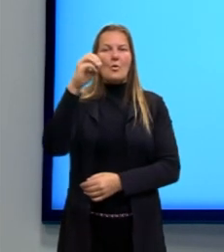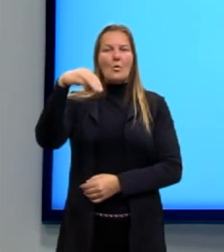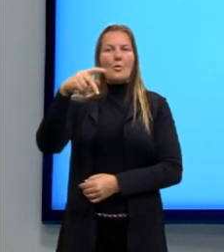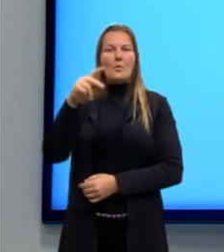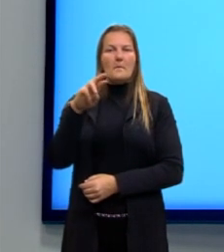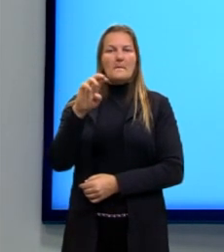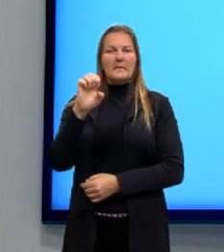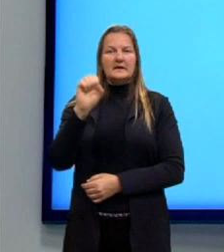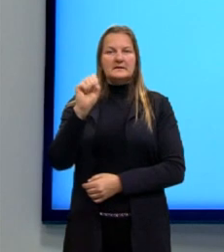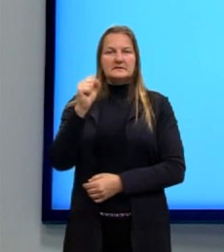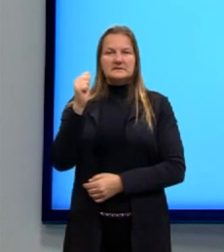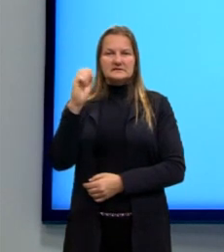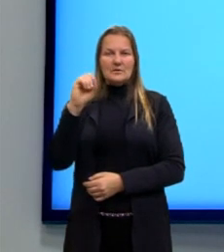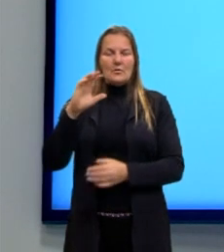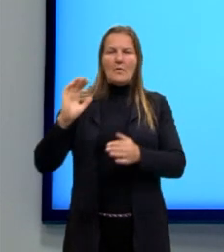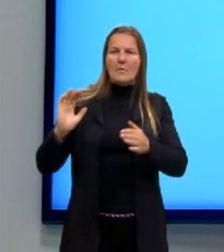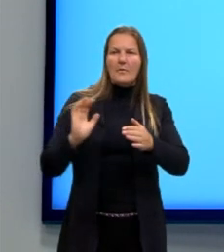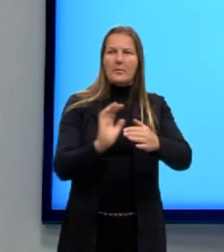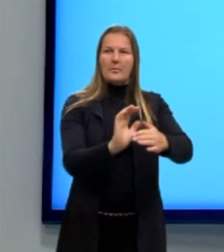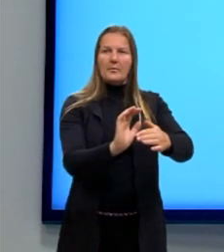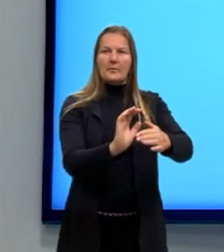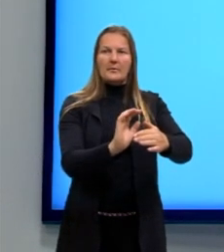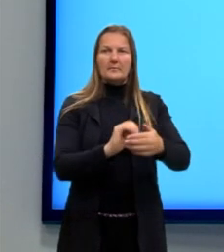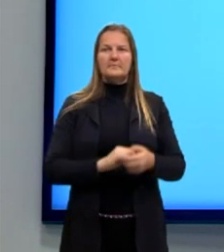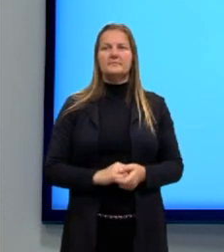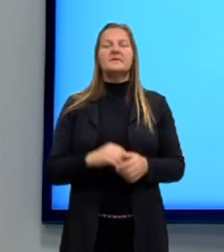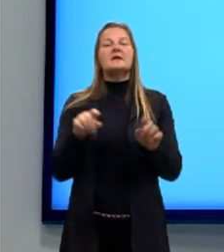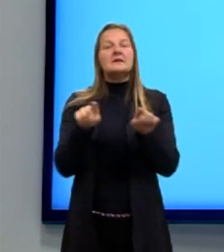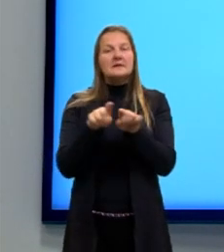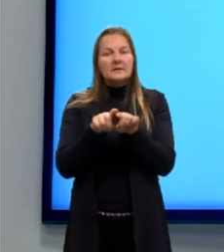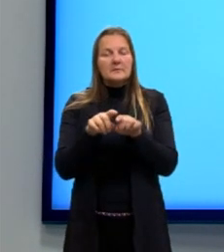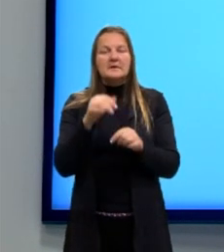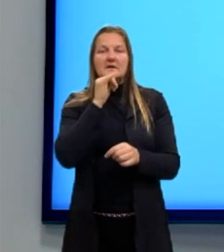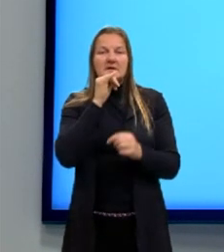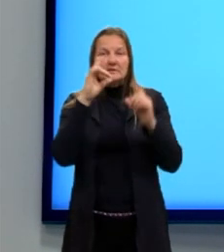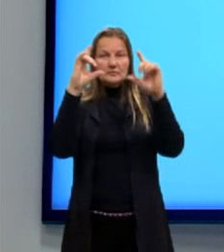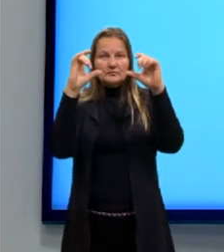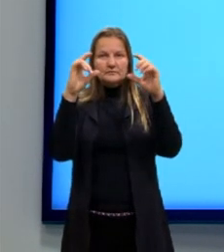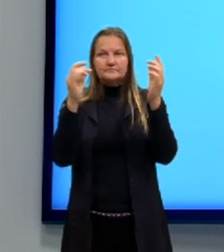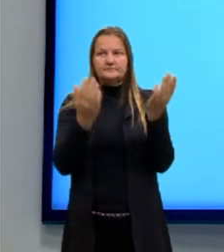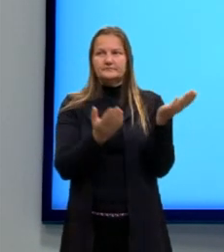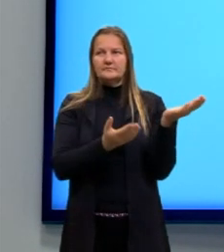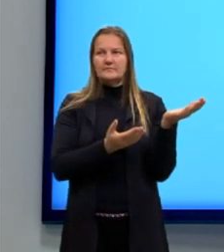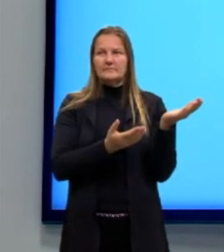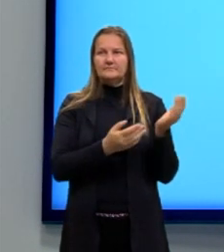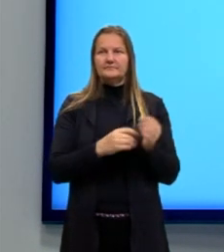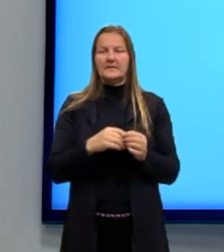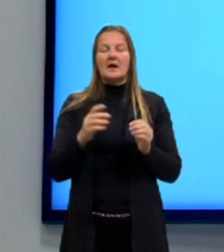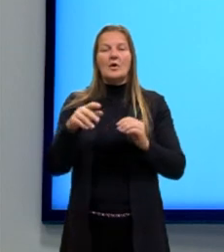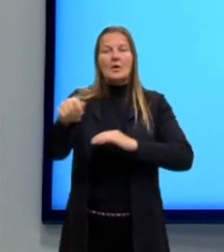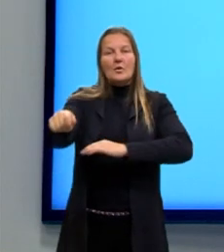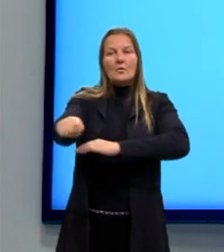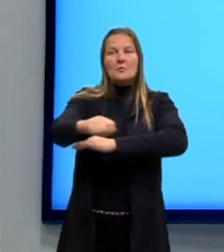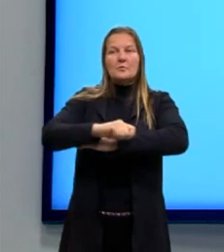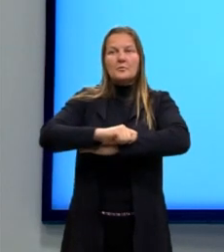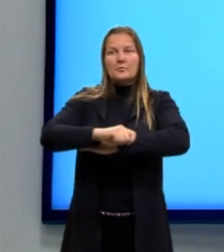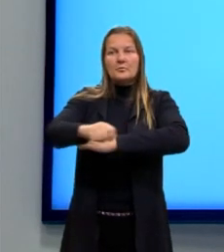simplificada. E depois, então, nesse mesmo esquema, a gente vai fechar a porta